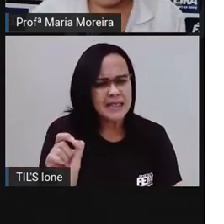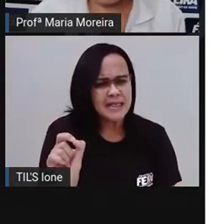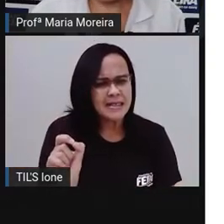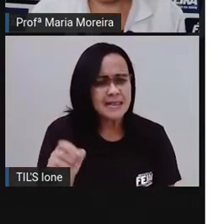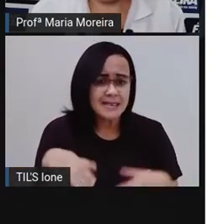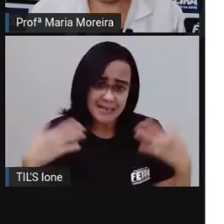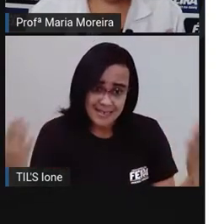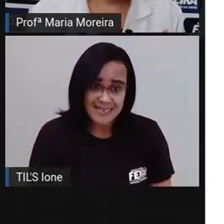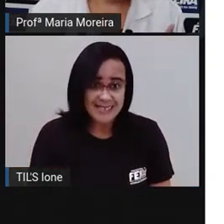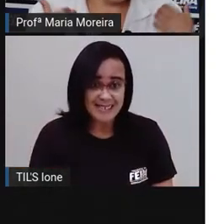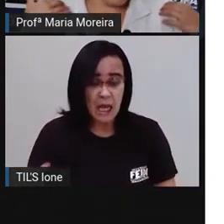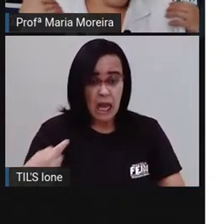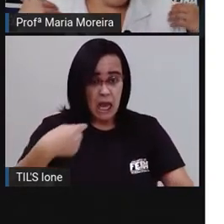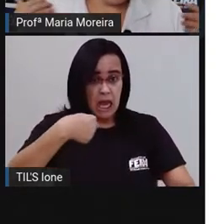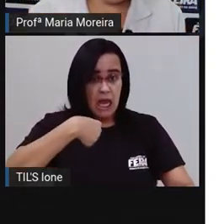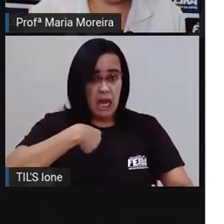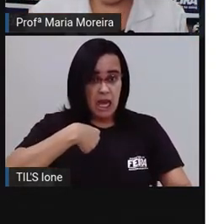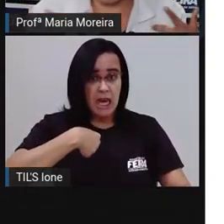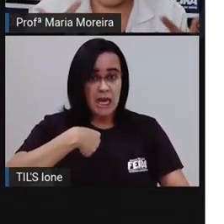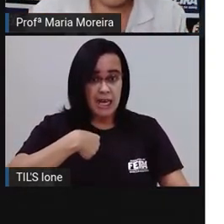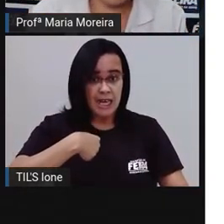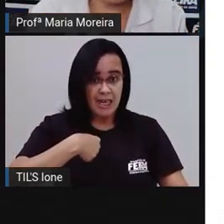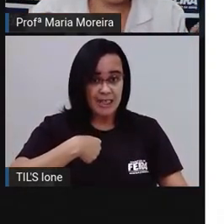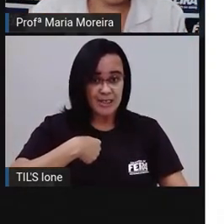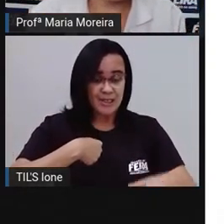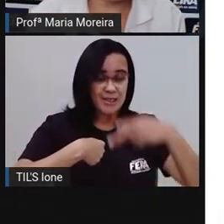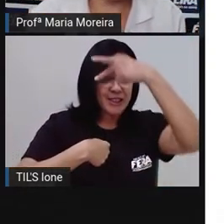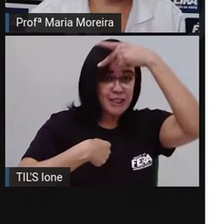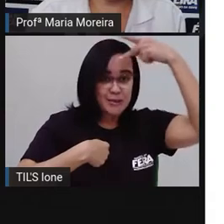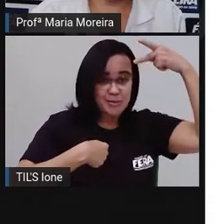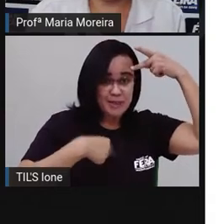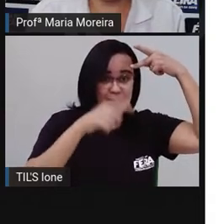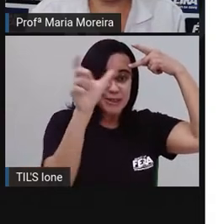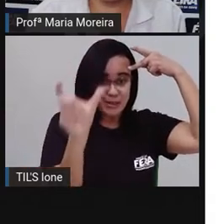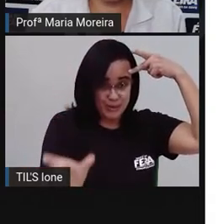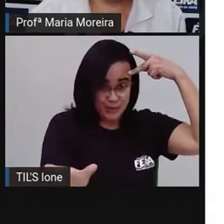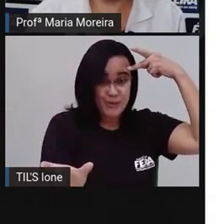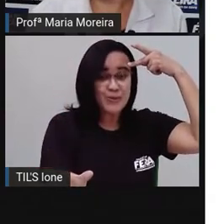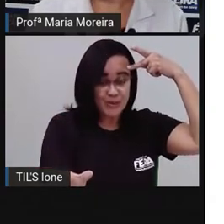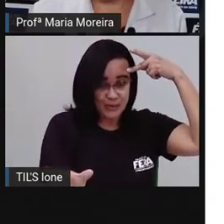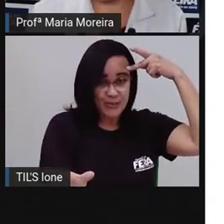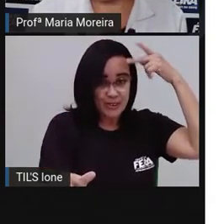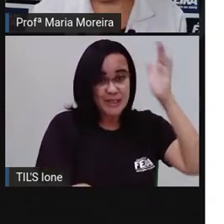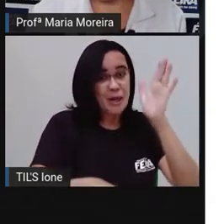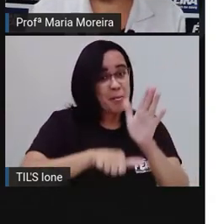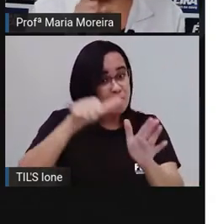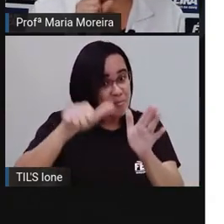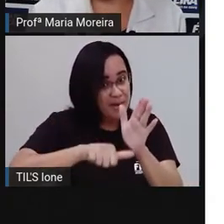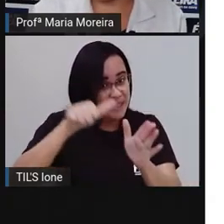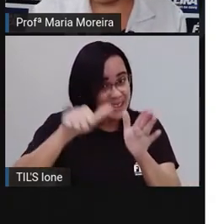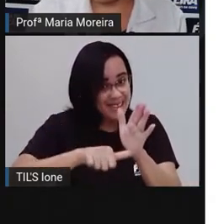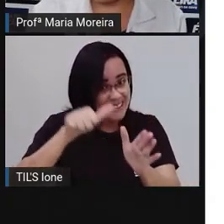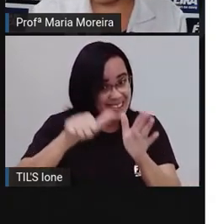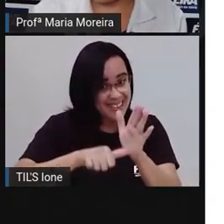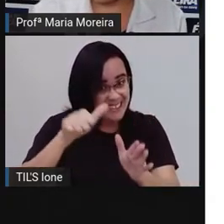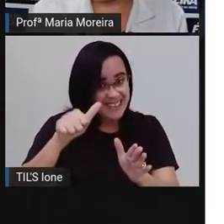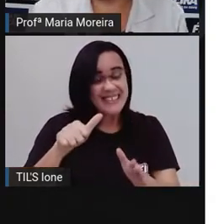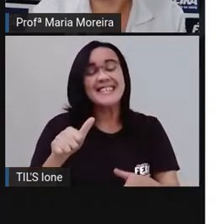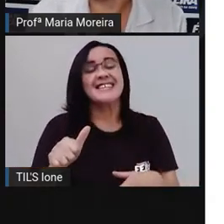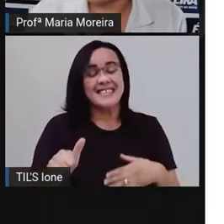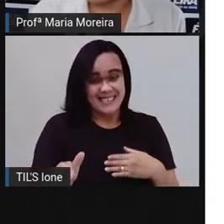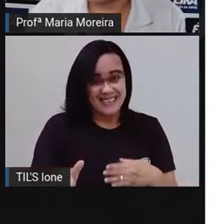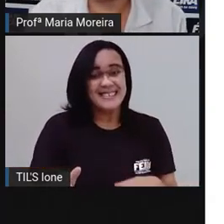conversa, eu, pronomaria, estou conversando, eu serei a primeira pessoa, estou contando a fofoca. Não que eu seja fofoqueira, longe de mim